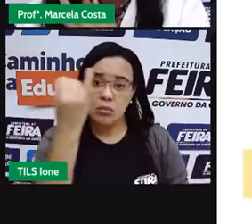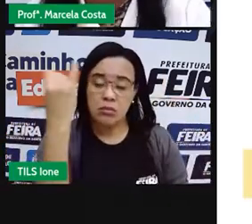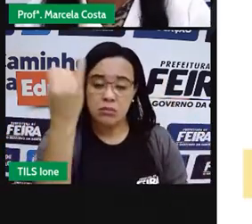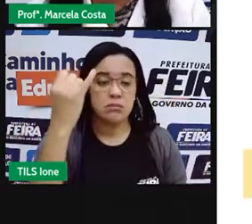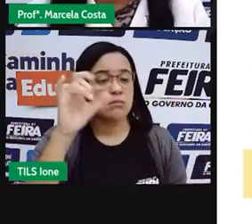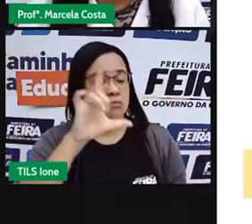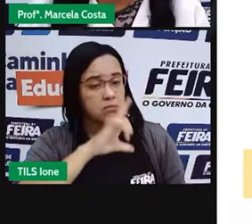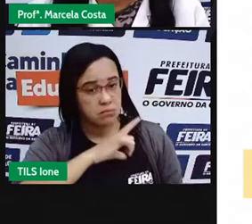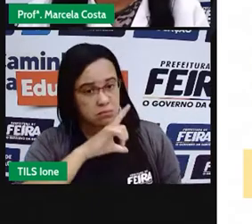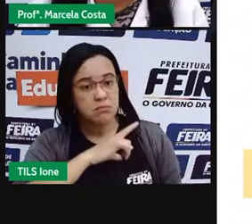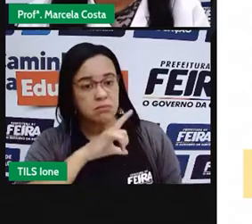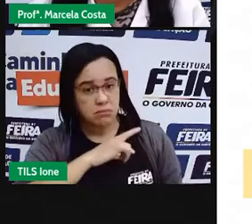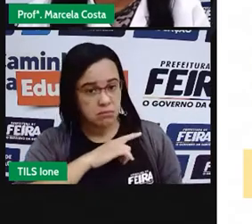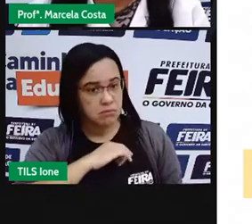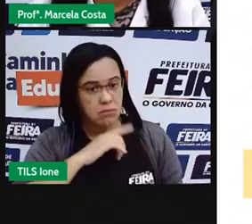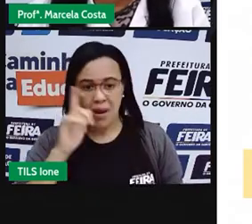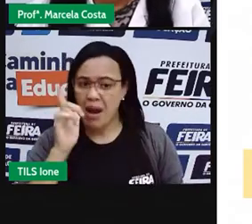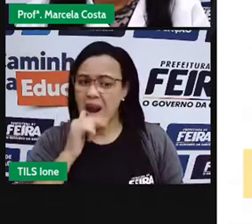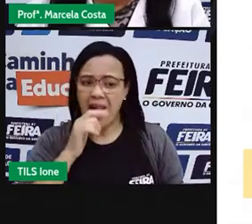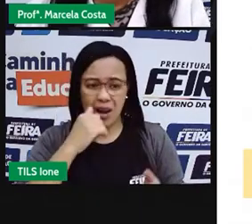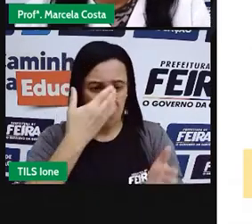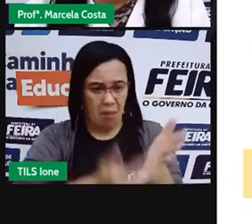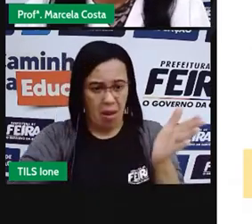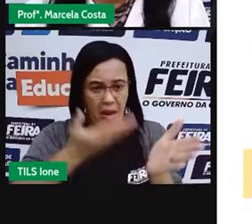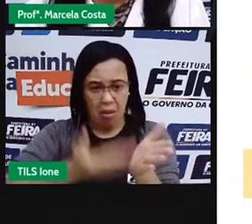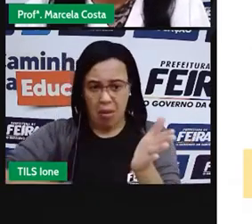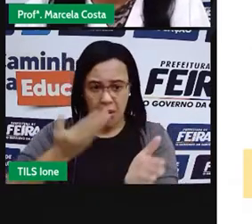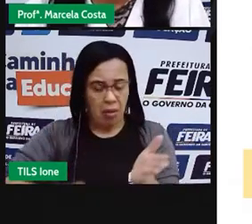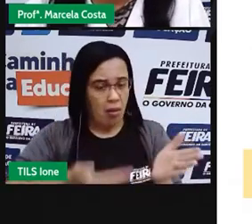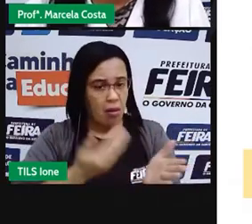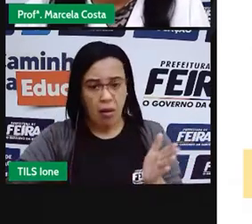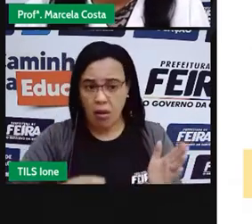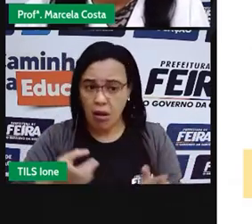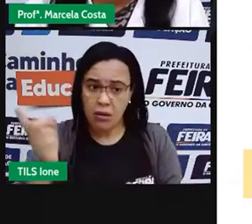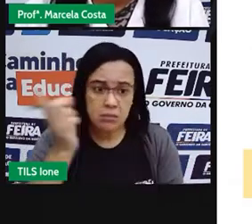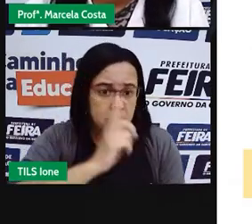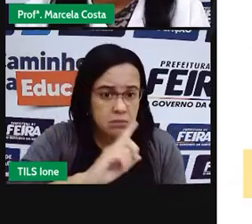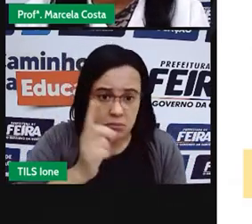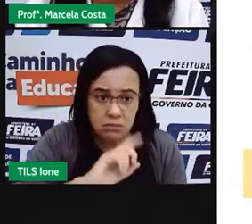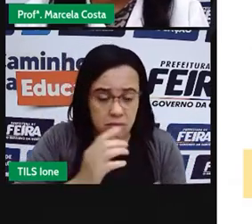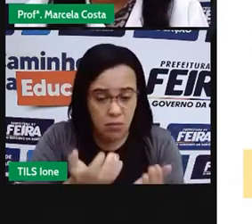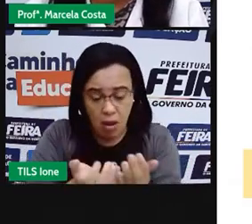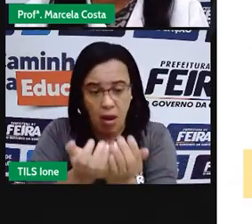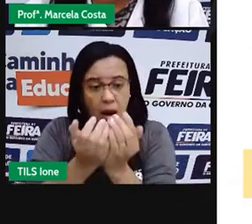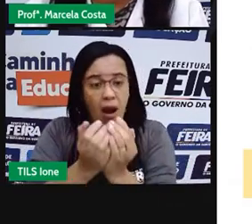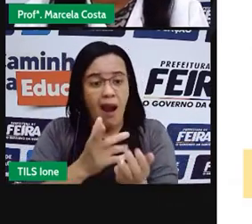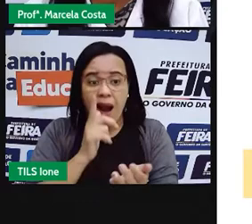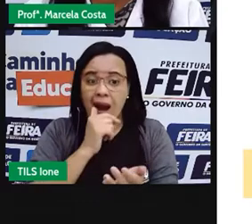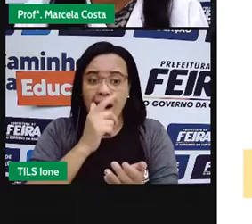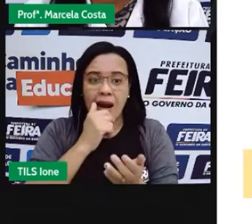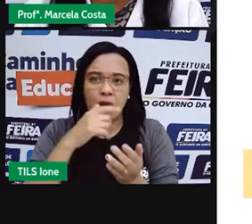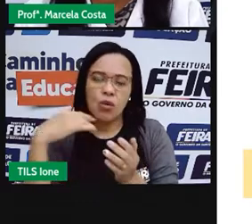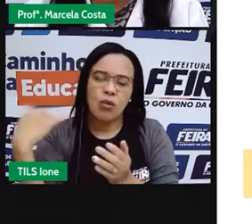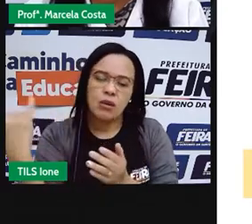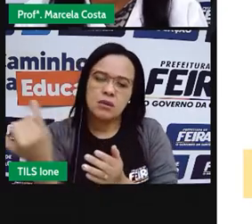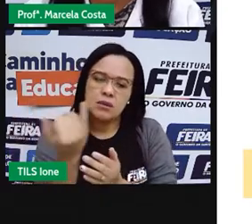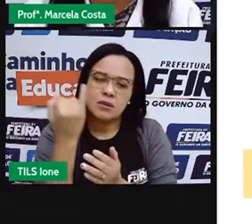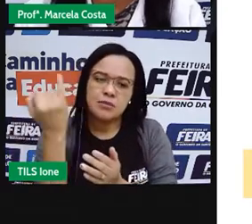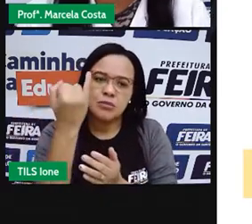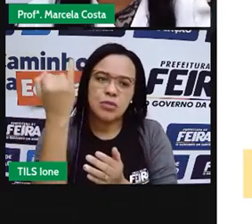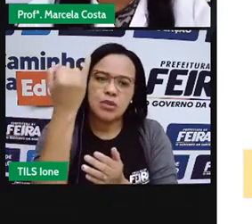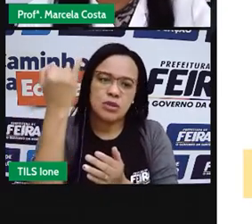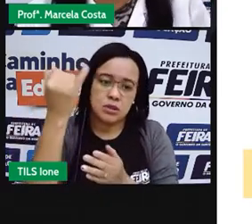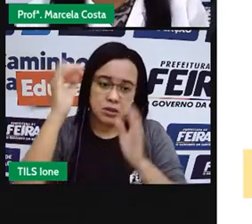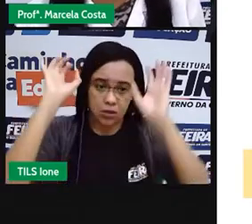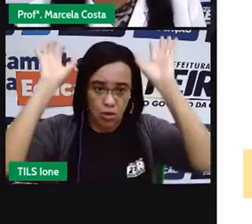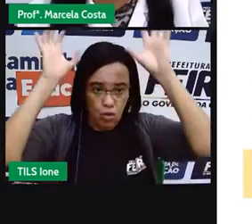não descer do que a água, porque, embora ela caia do céu, né, a